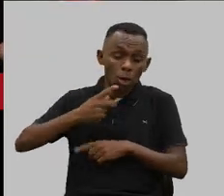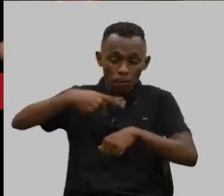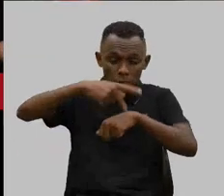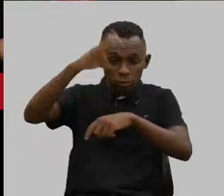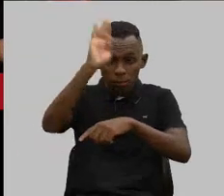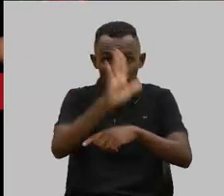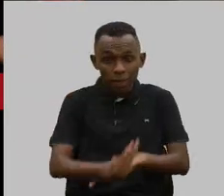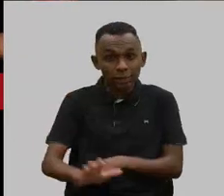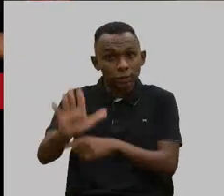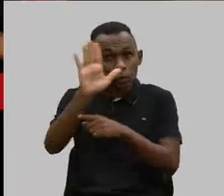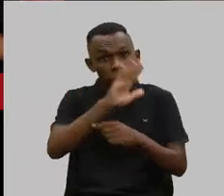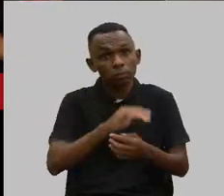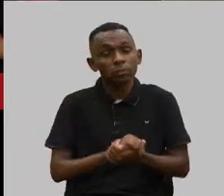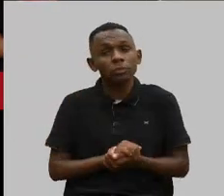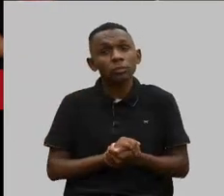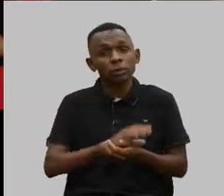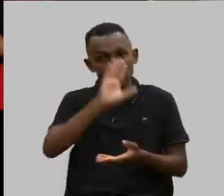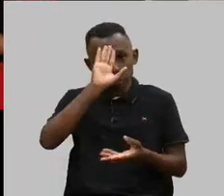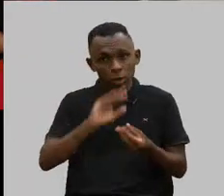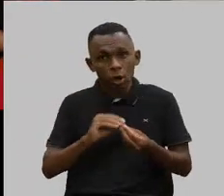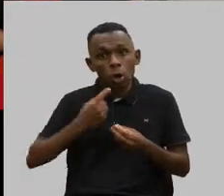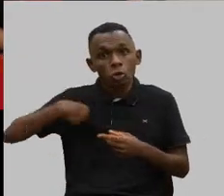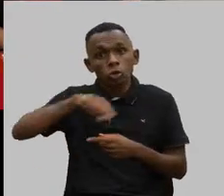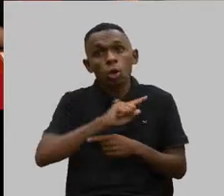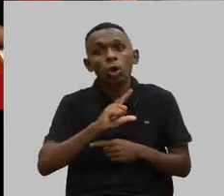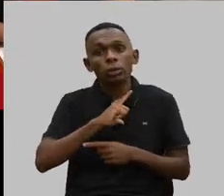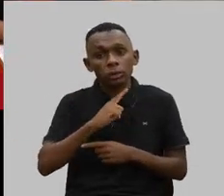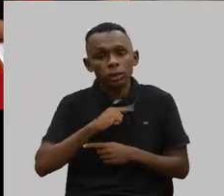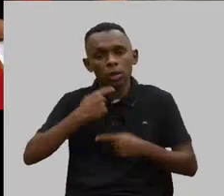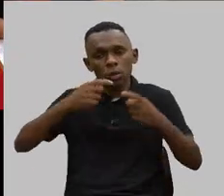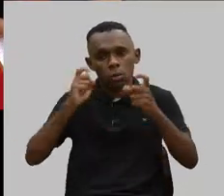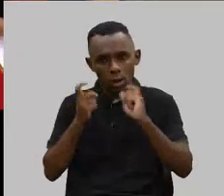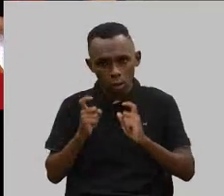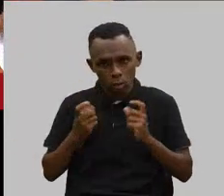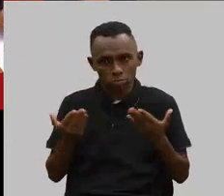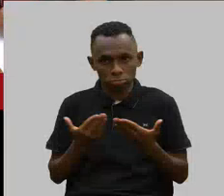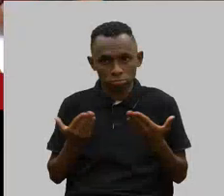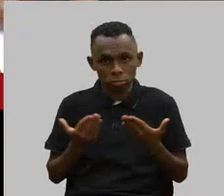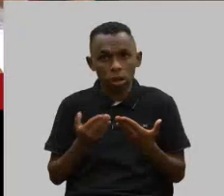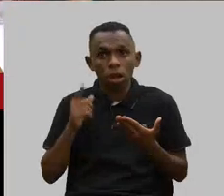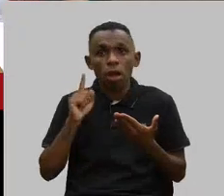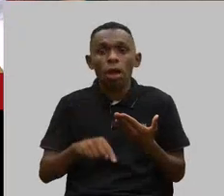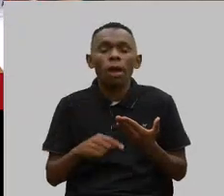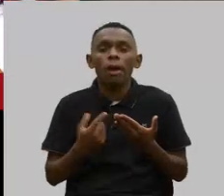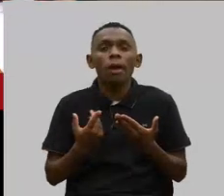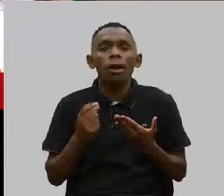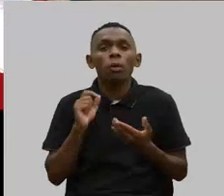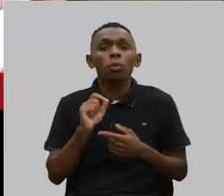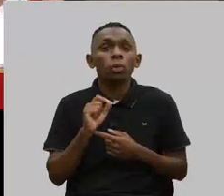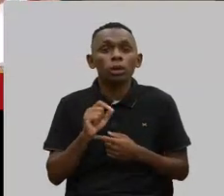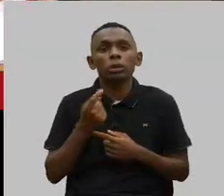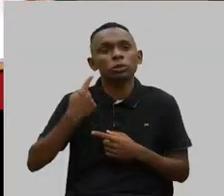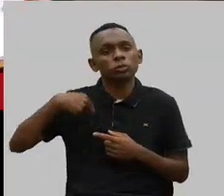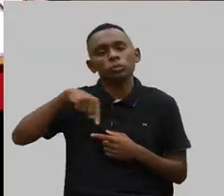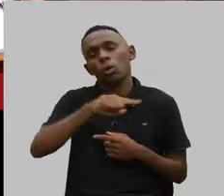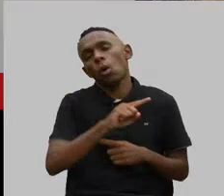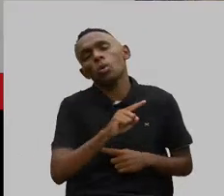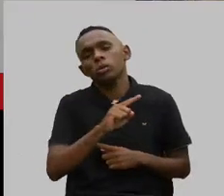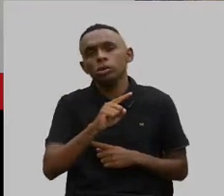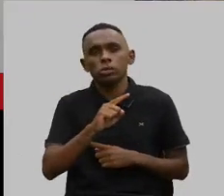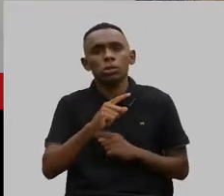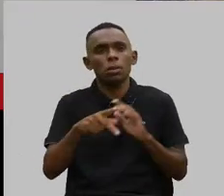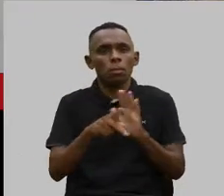e a conclusão que nós tomamos numa reunião como essa é quando nós estamos aí no